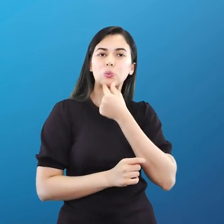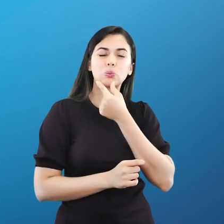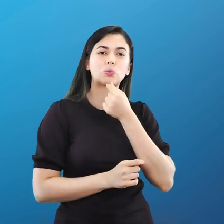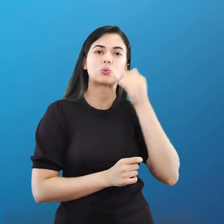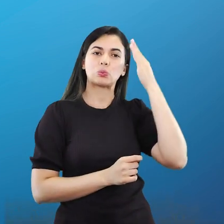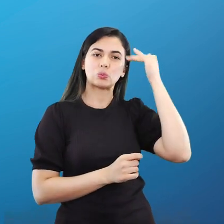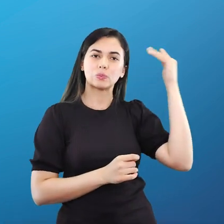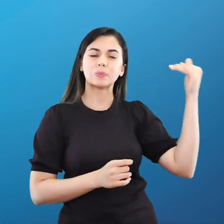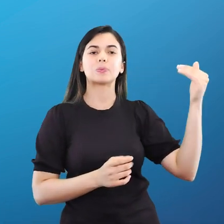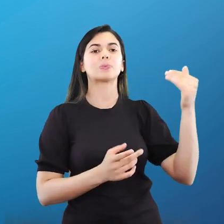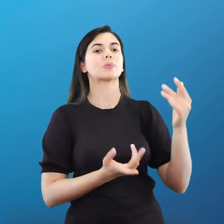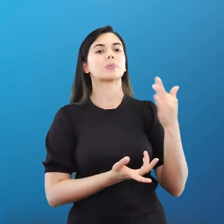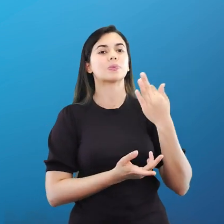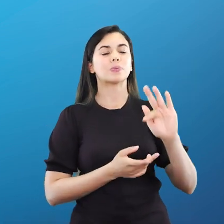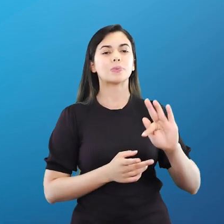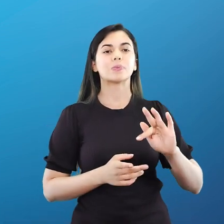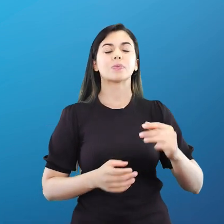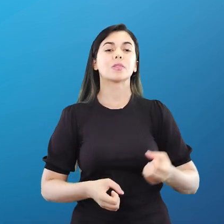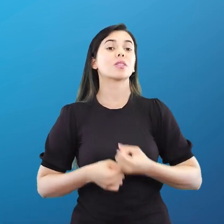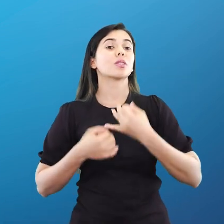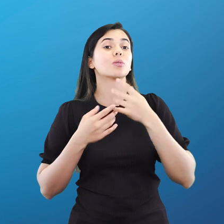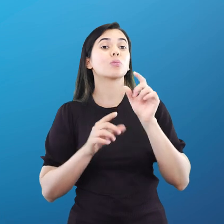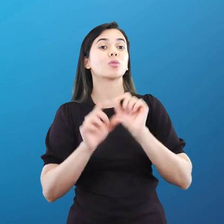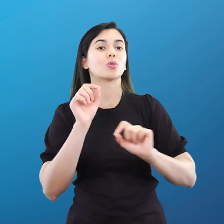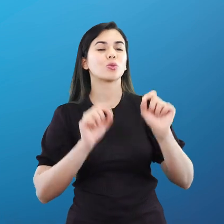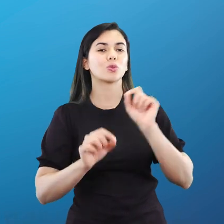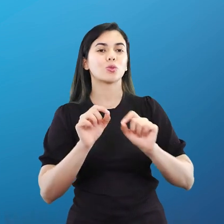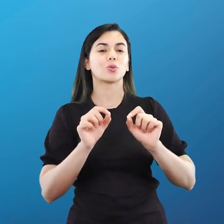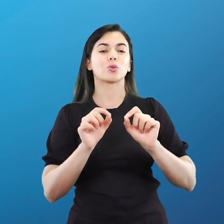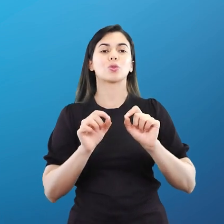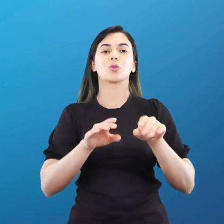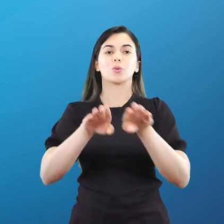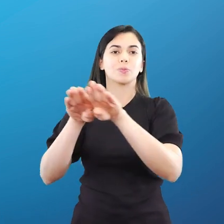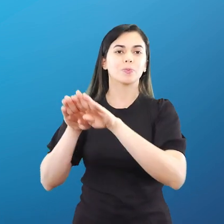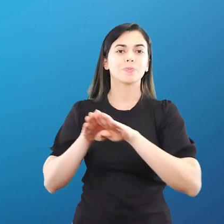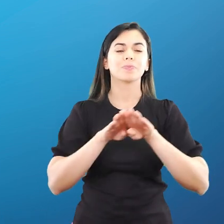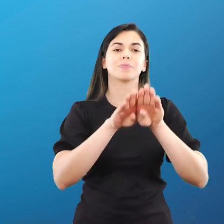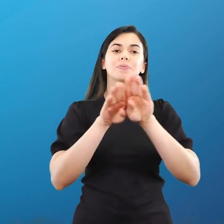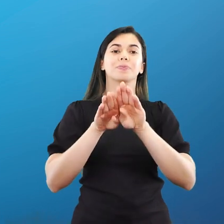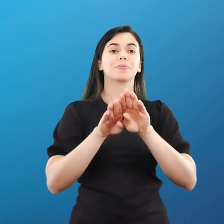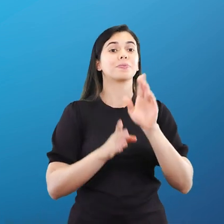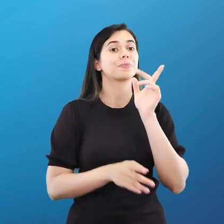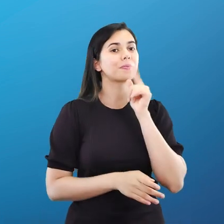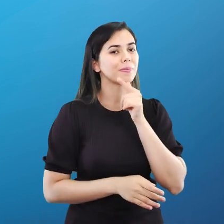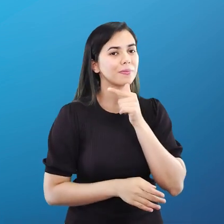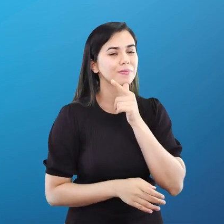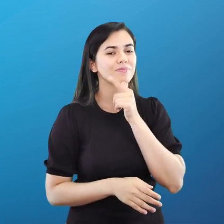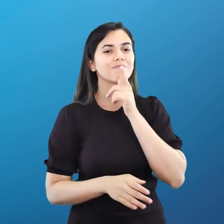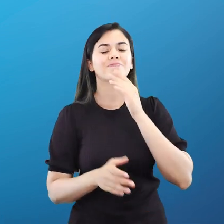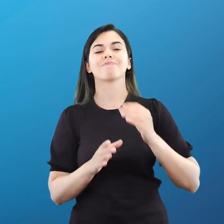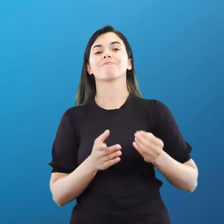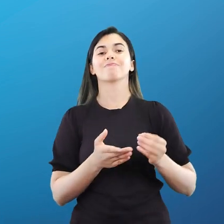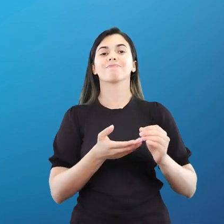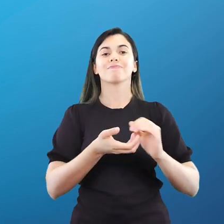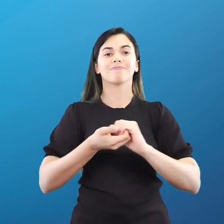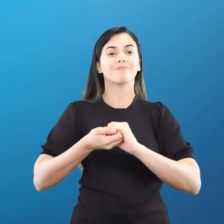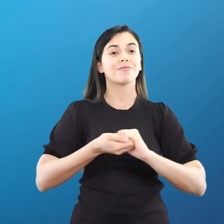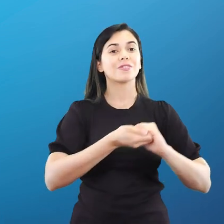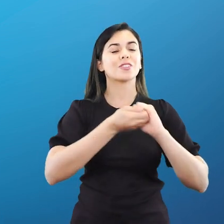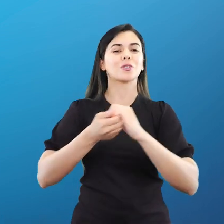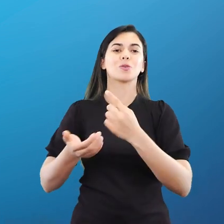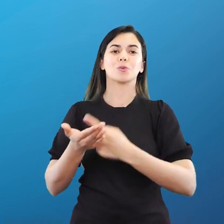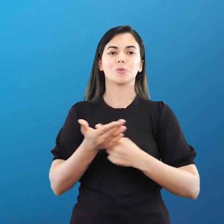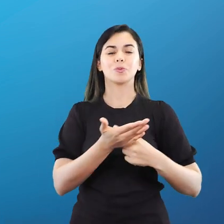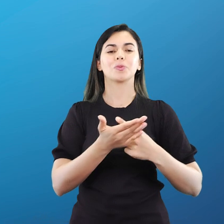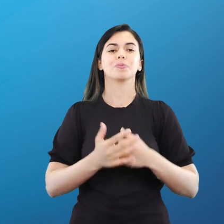que se inspirou nos conceitos de igualdade, água e conciliação. Temas importantes não apenas no